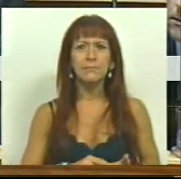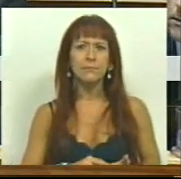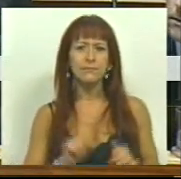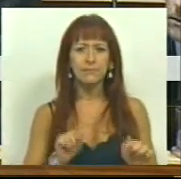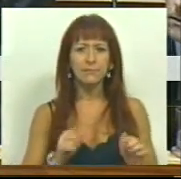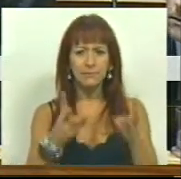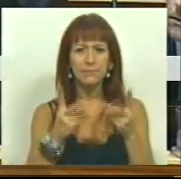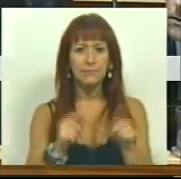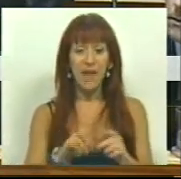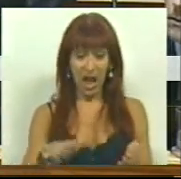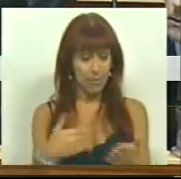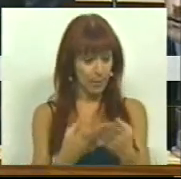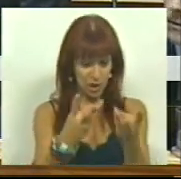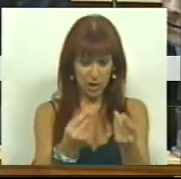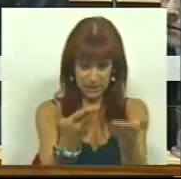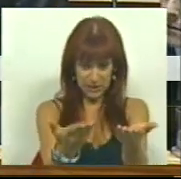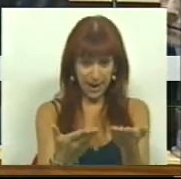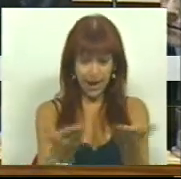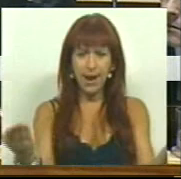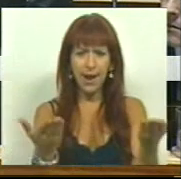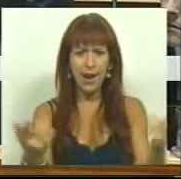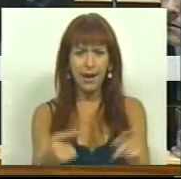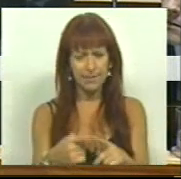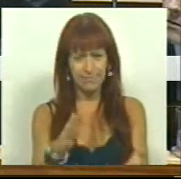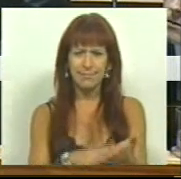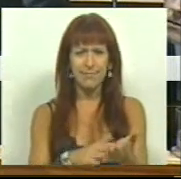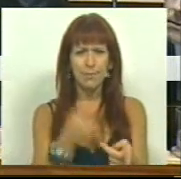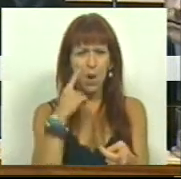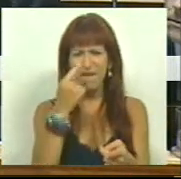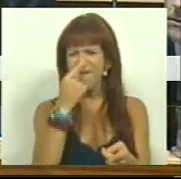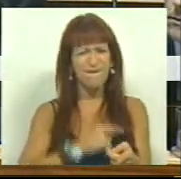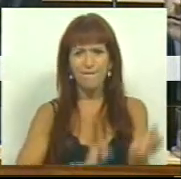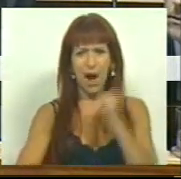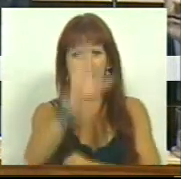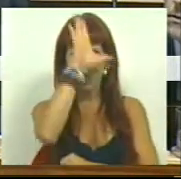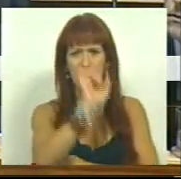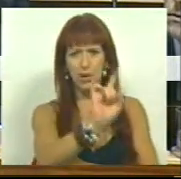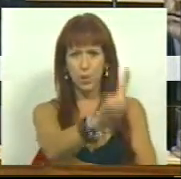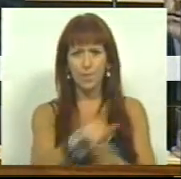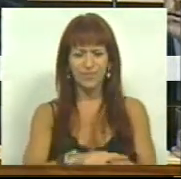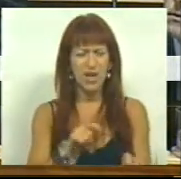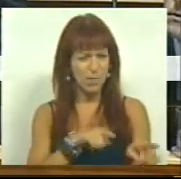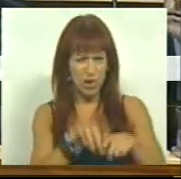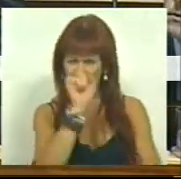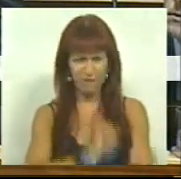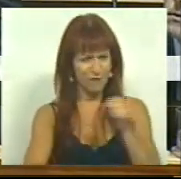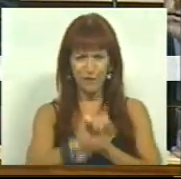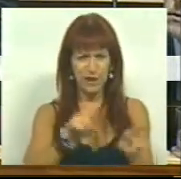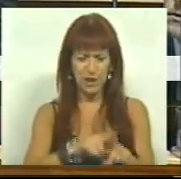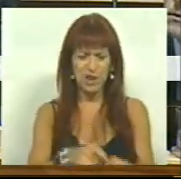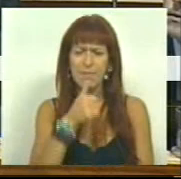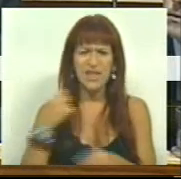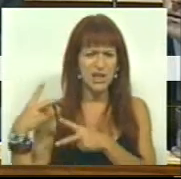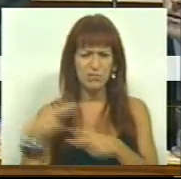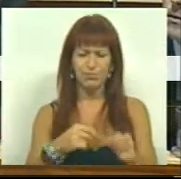este orçamento, esta proposta de orçamento, é bem a prova do falhanço do Governo, da sua política e das